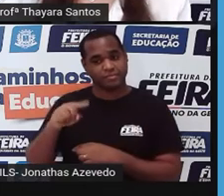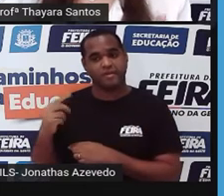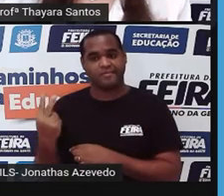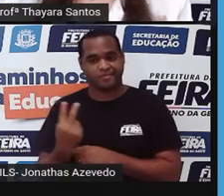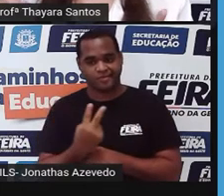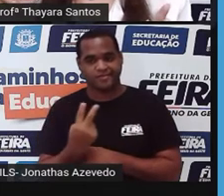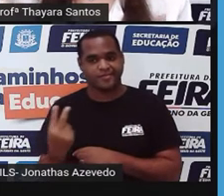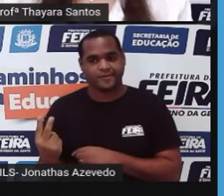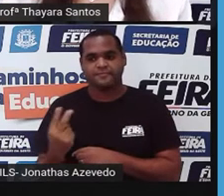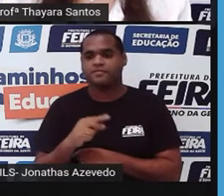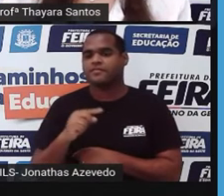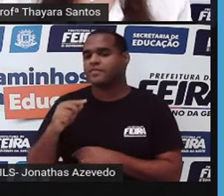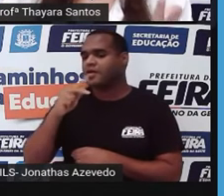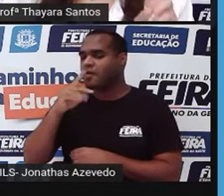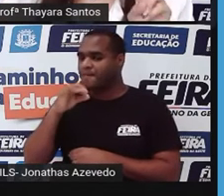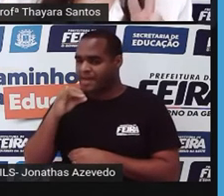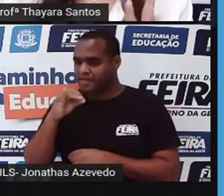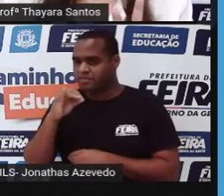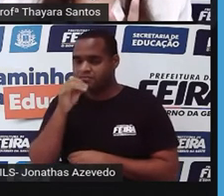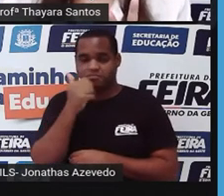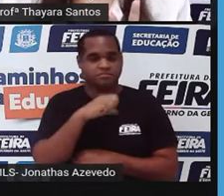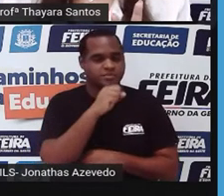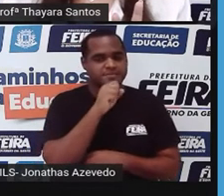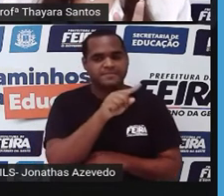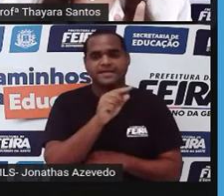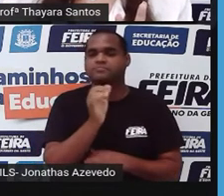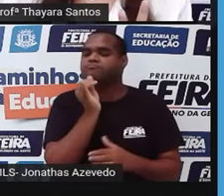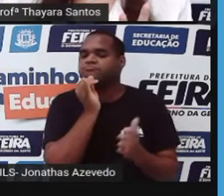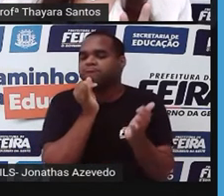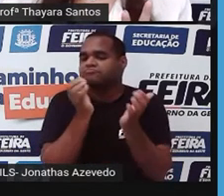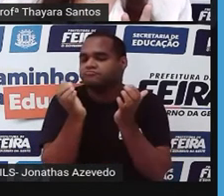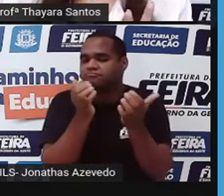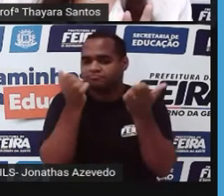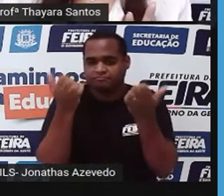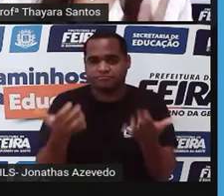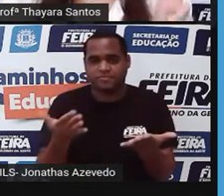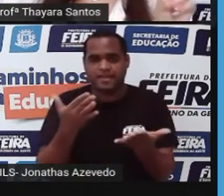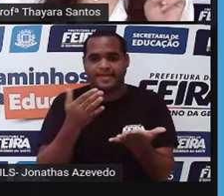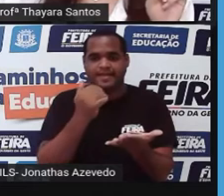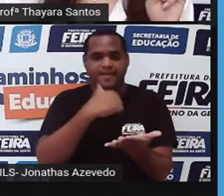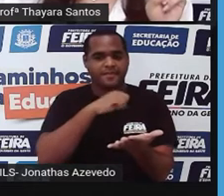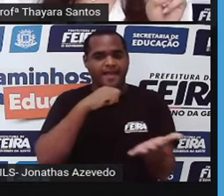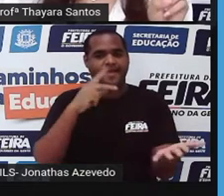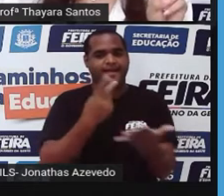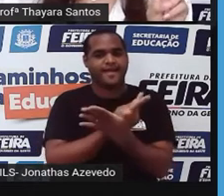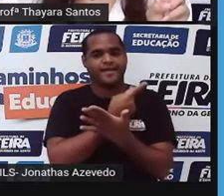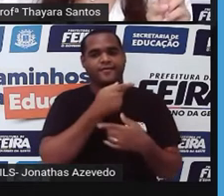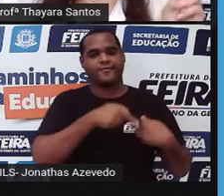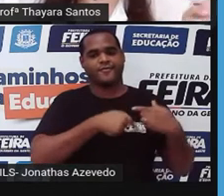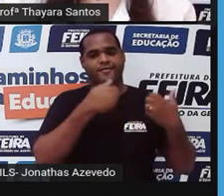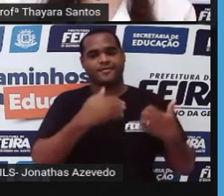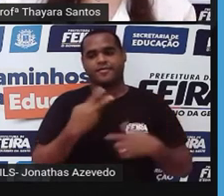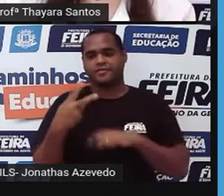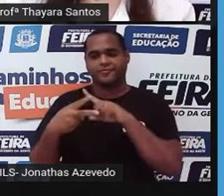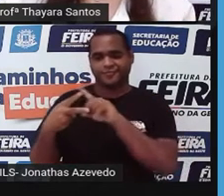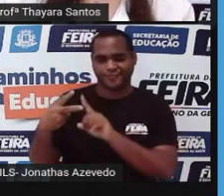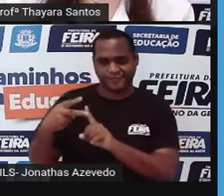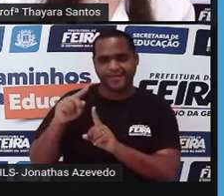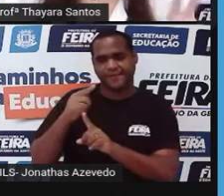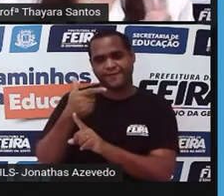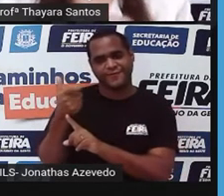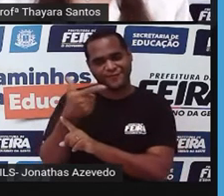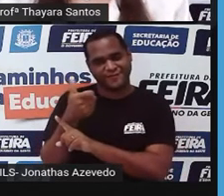ser um cromossomo do pai e o outro da mãe, só que nesse exemplo aqui, a mãe teve esse erro genético, vieram dois cromossomos na posição